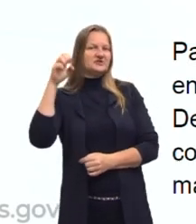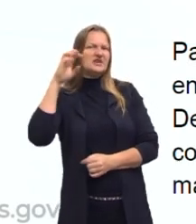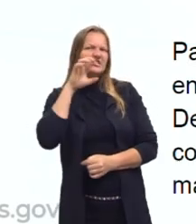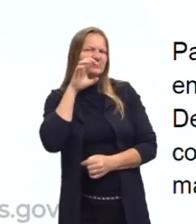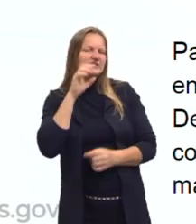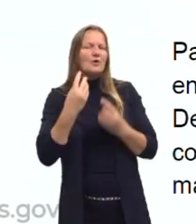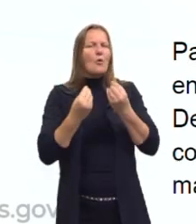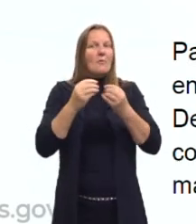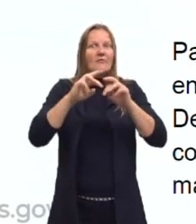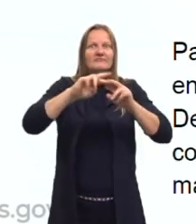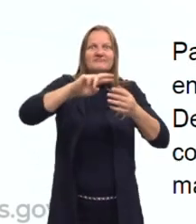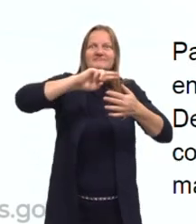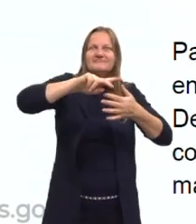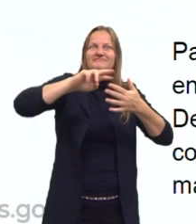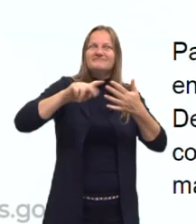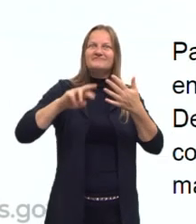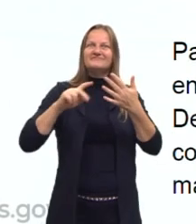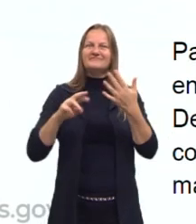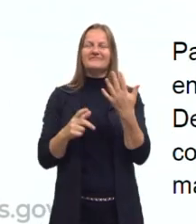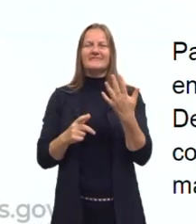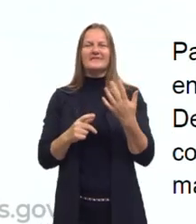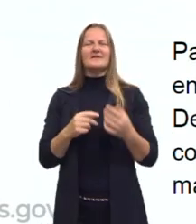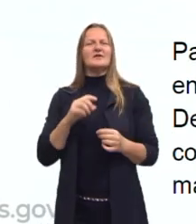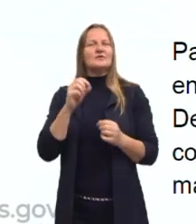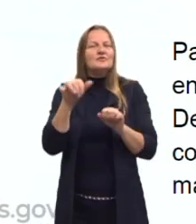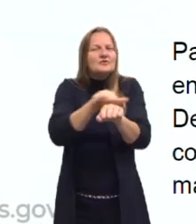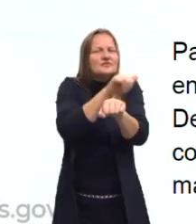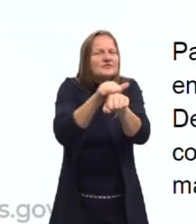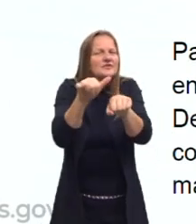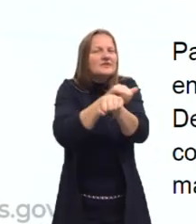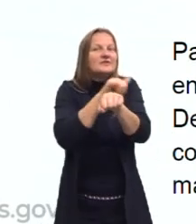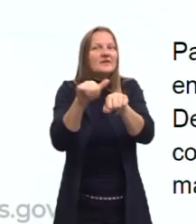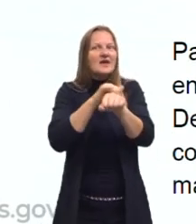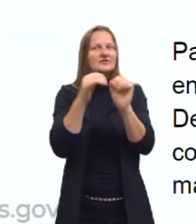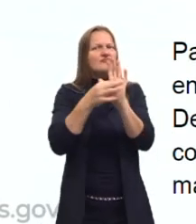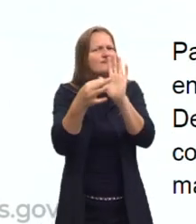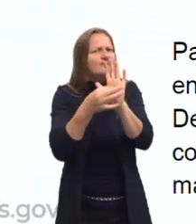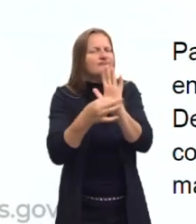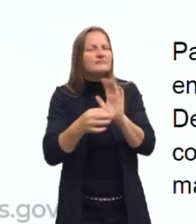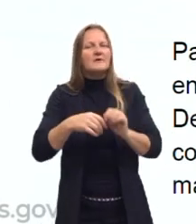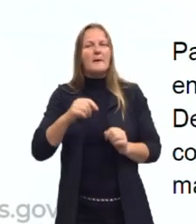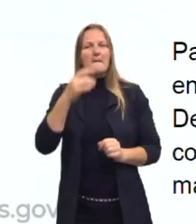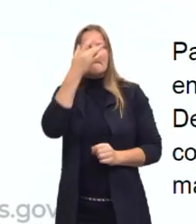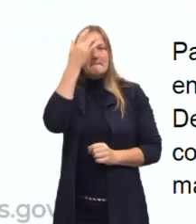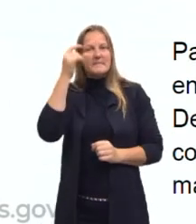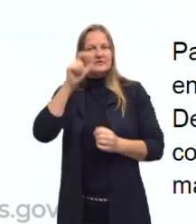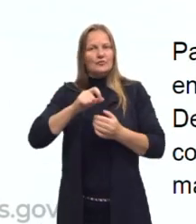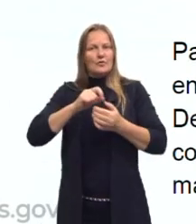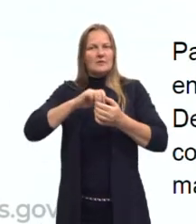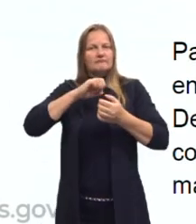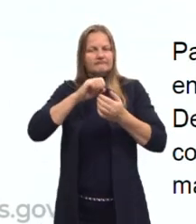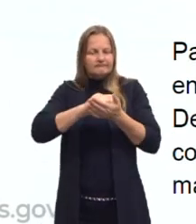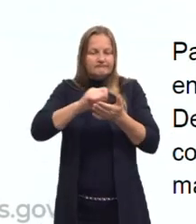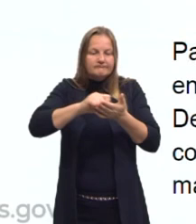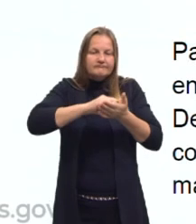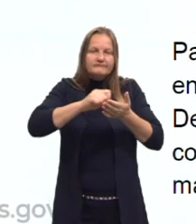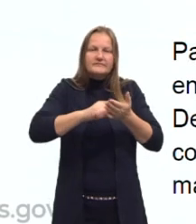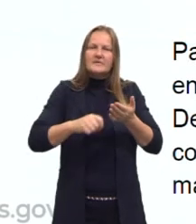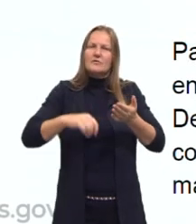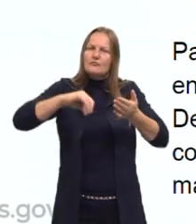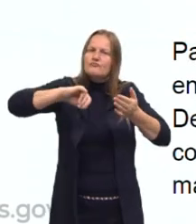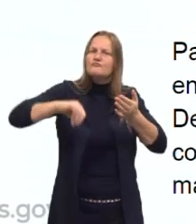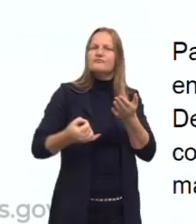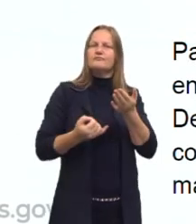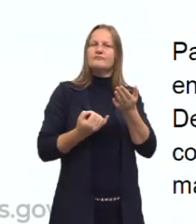a gente está tentando entender nessa habilidade quais são as estratégias argumentativas que o enunciador vai